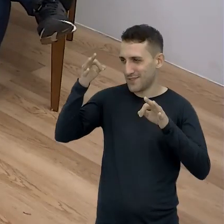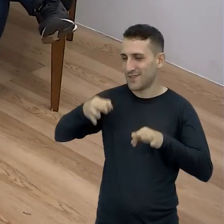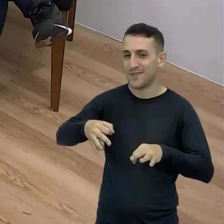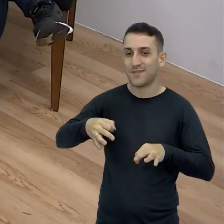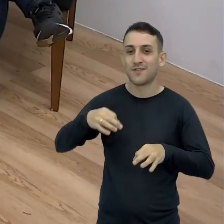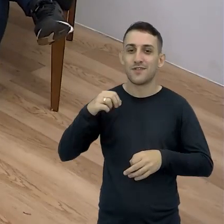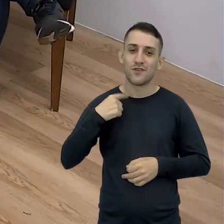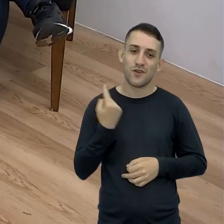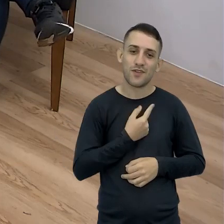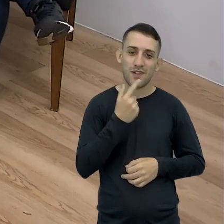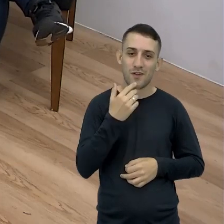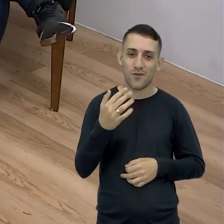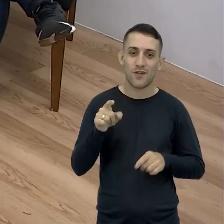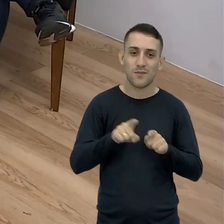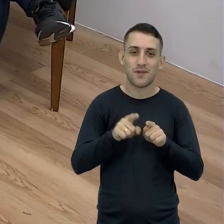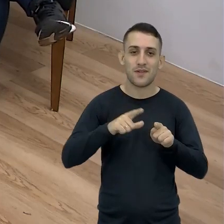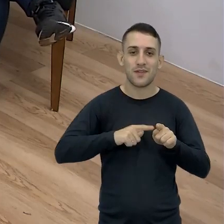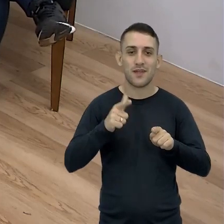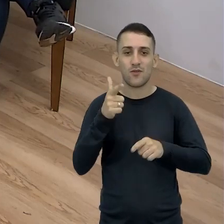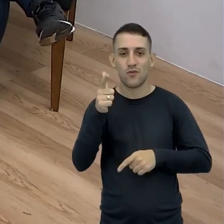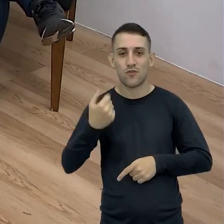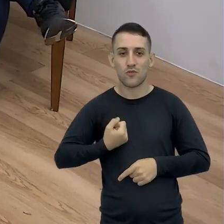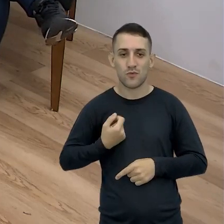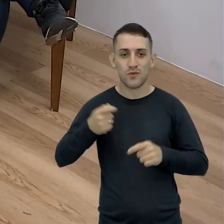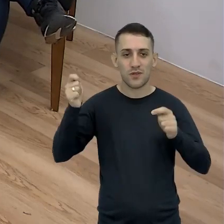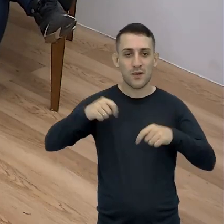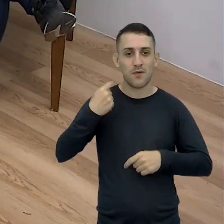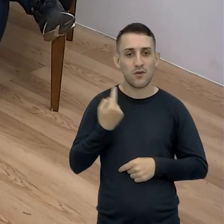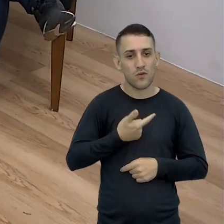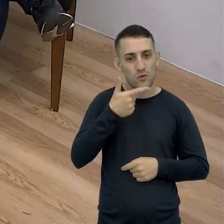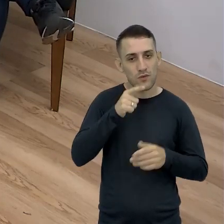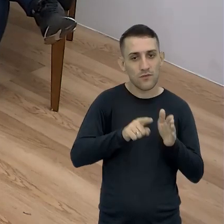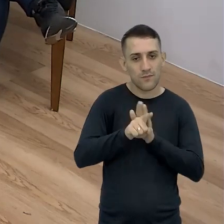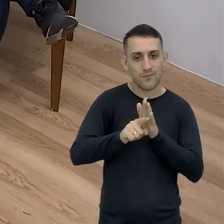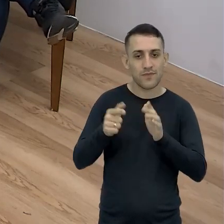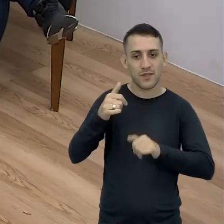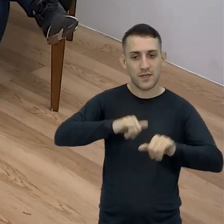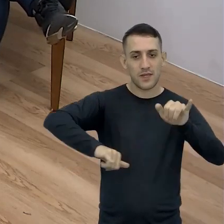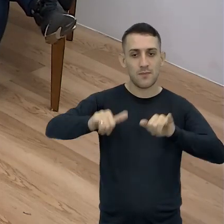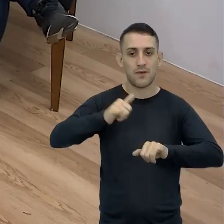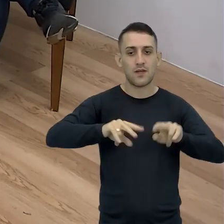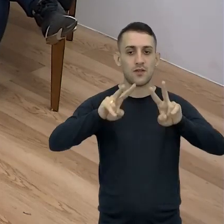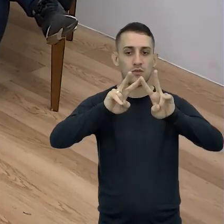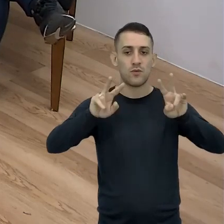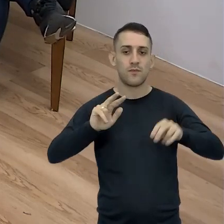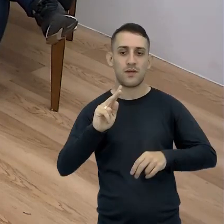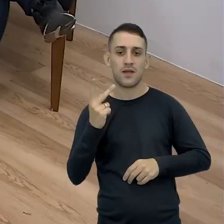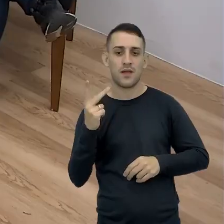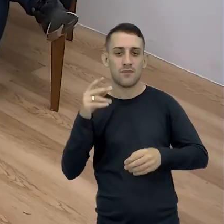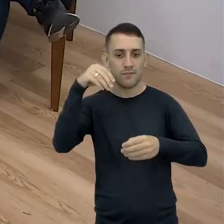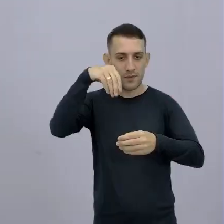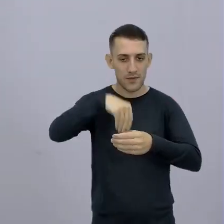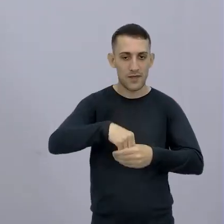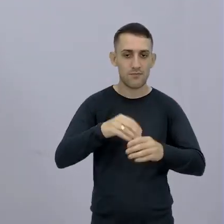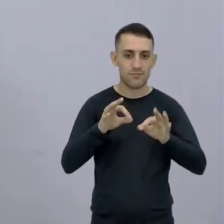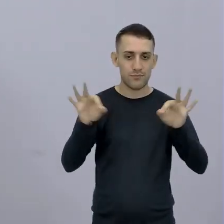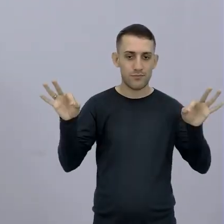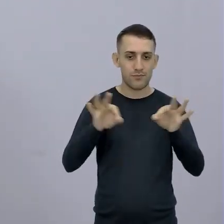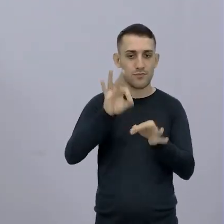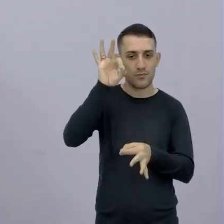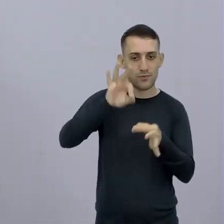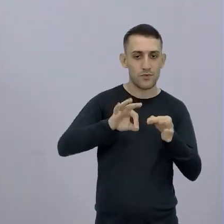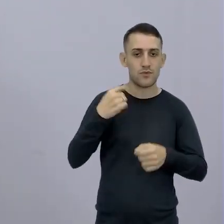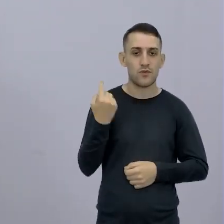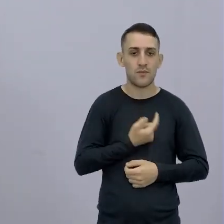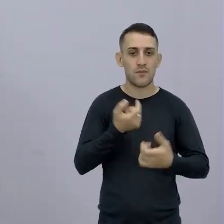isso Por isso tem a corzinha Mas tem a parte numérica envolvida Então a gente explorou Essa parte de química Falando do pH Lá na minha parte de medidas Então a gente